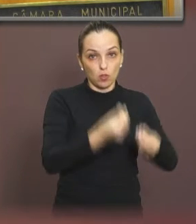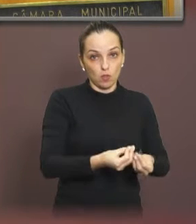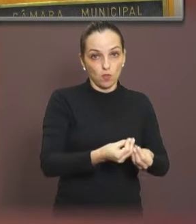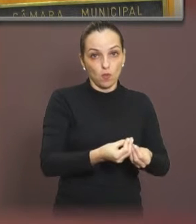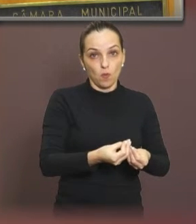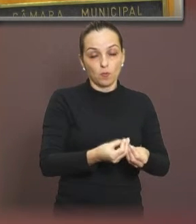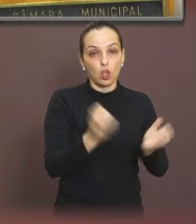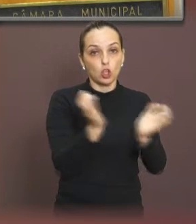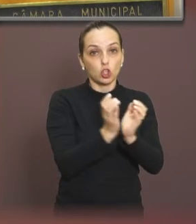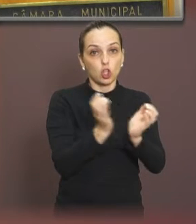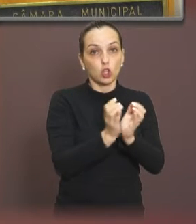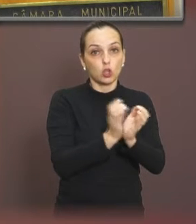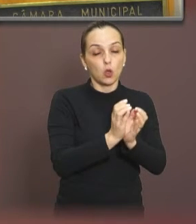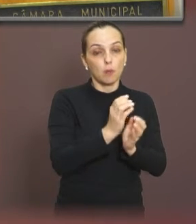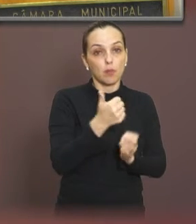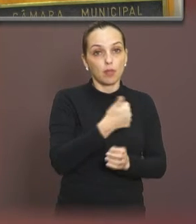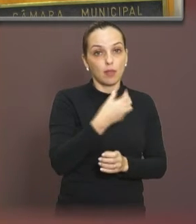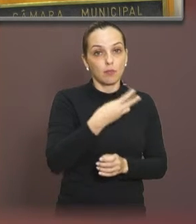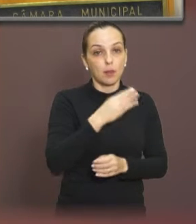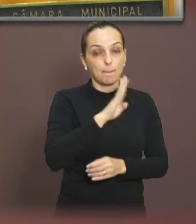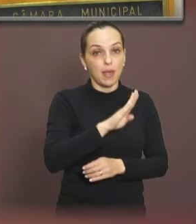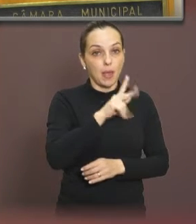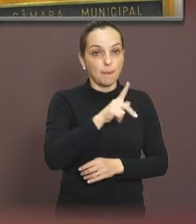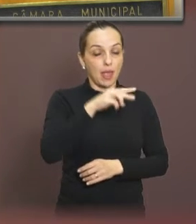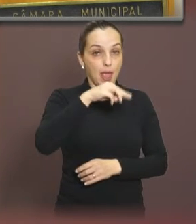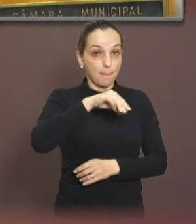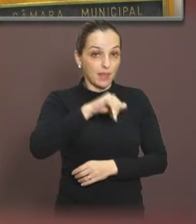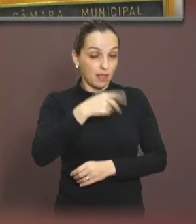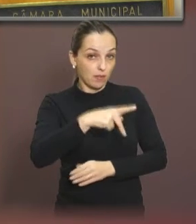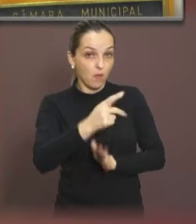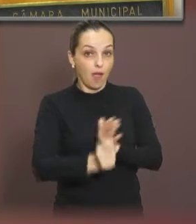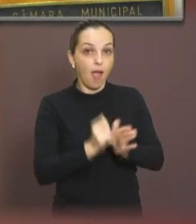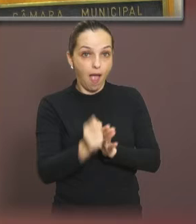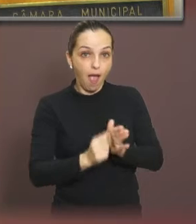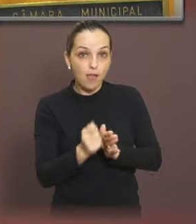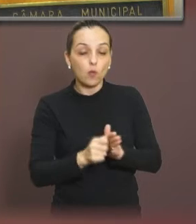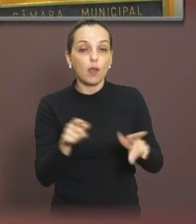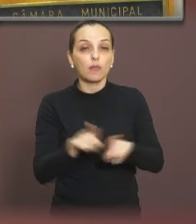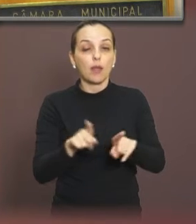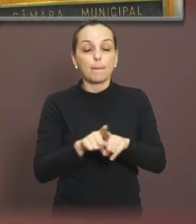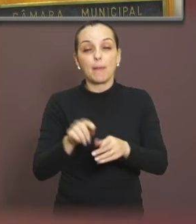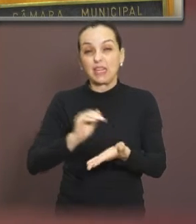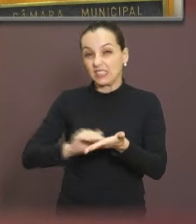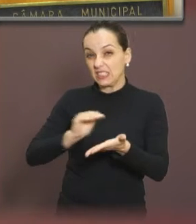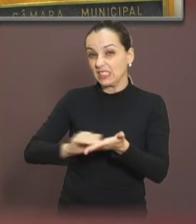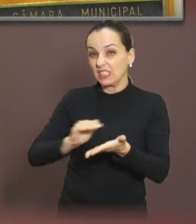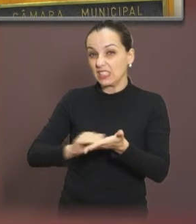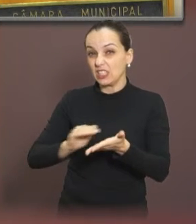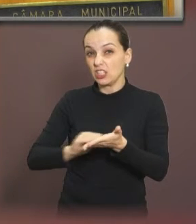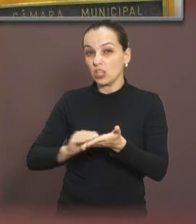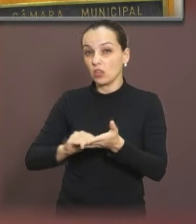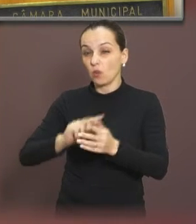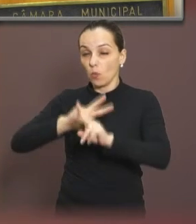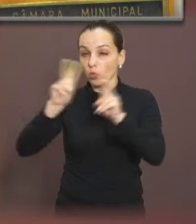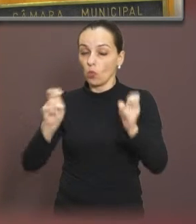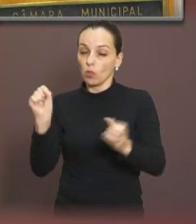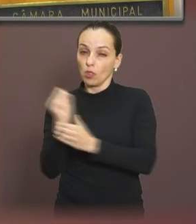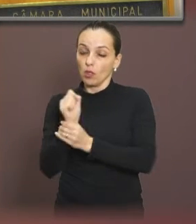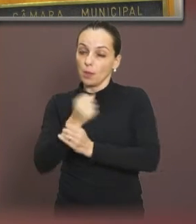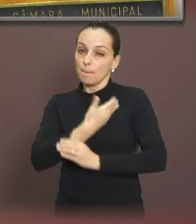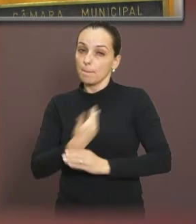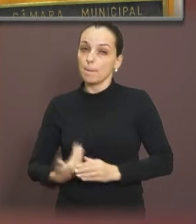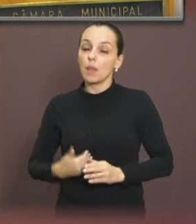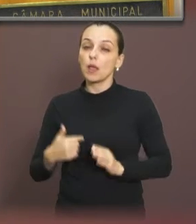13º Batalhão da Polícia Militar, a 1ª Companhia de Policiamento de Araraquara e a Secretaria de Cooperação em Assuntos de Segurança Pública